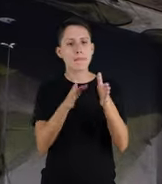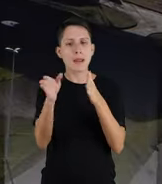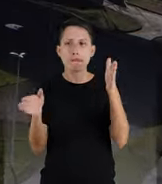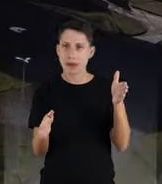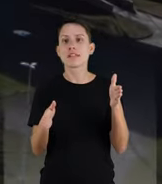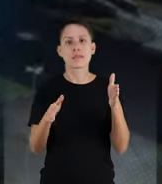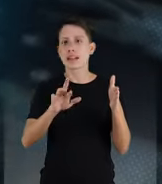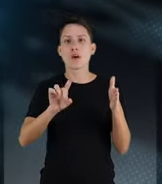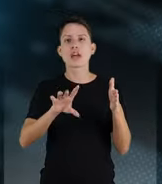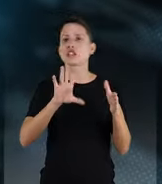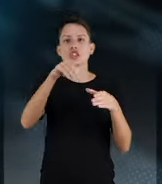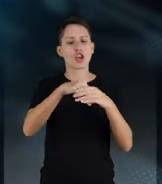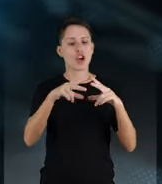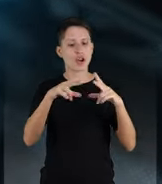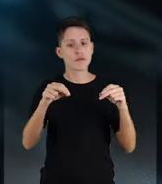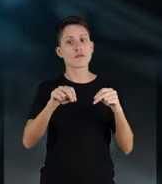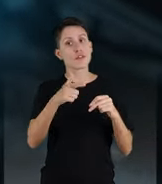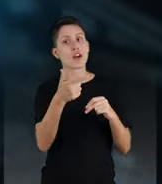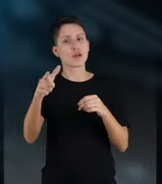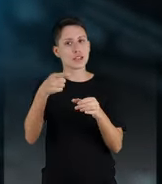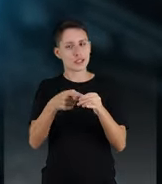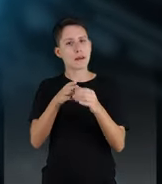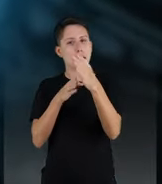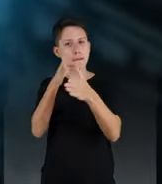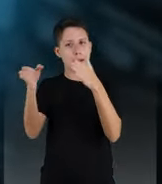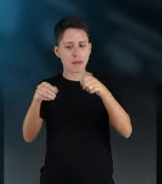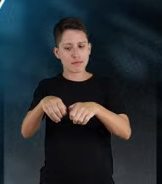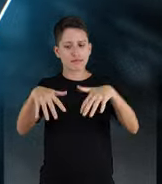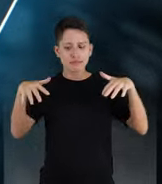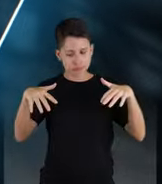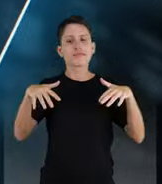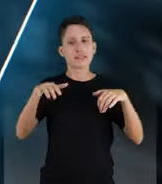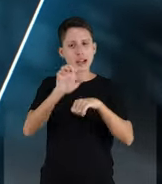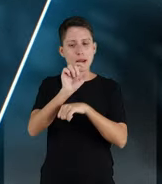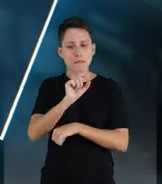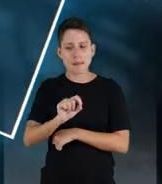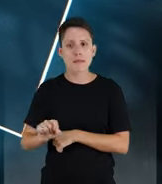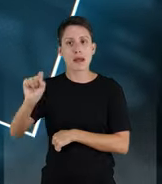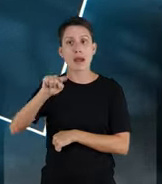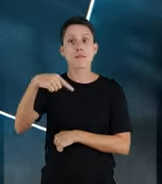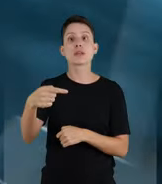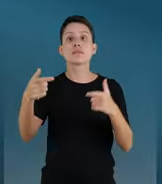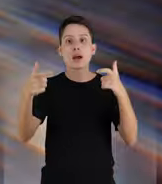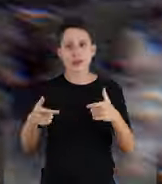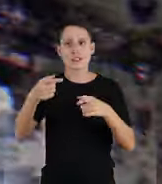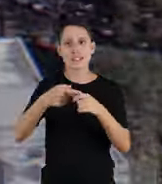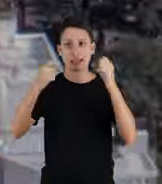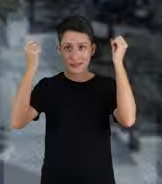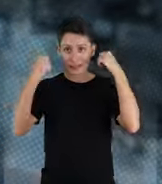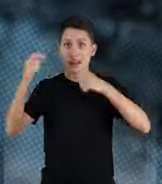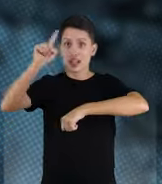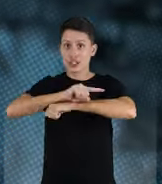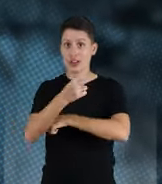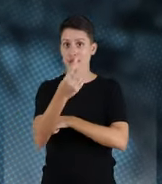Itinerante, o Parlamento saiu de Florianópolis e está realizando sessões em várias partes do Estado. A próxima sessão acontece em